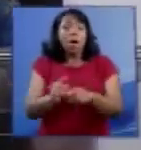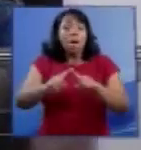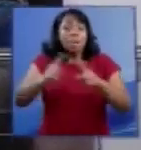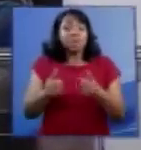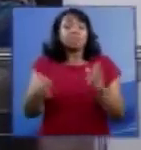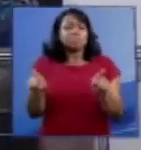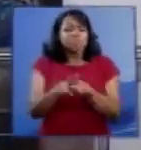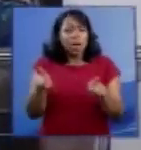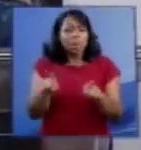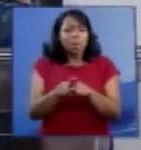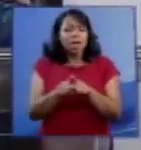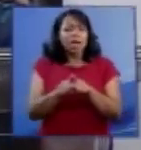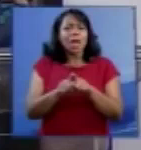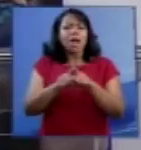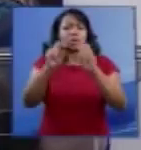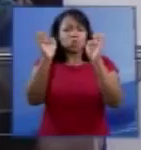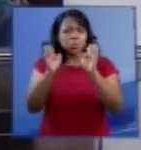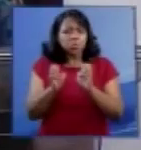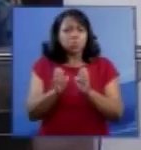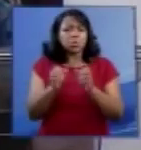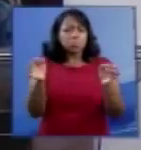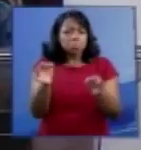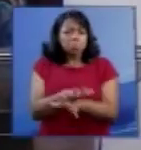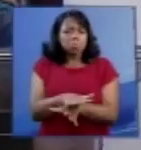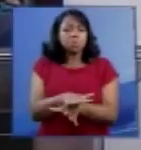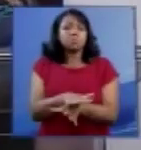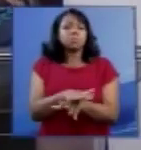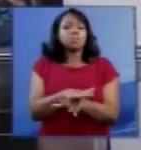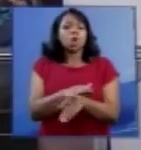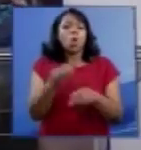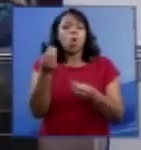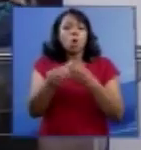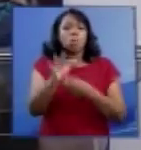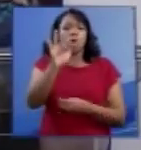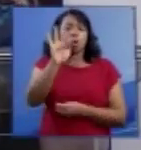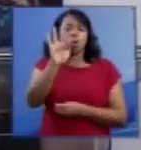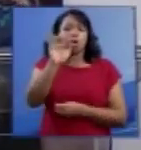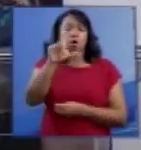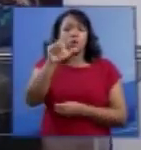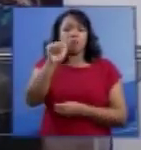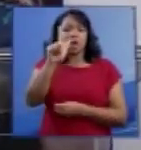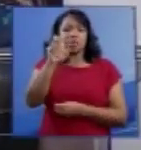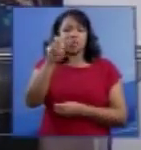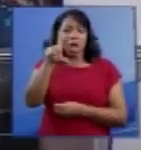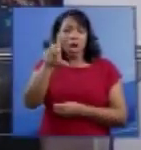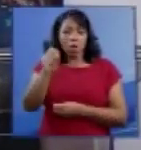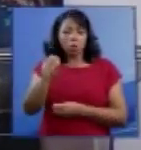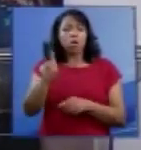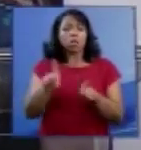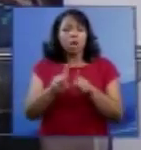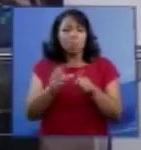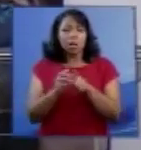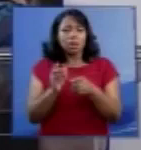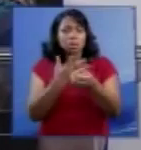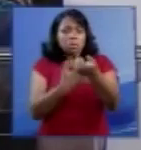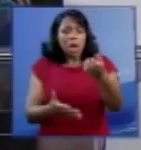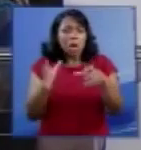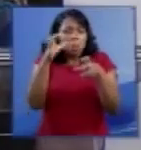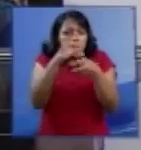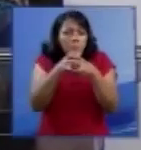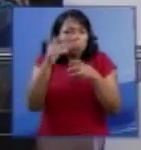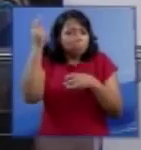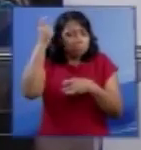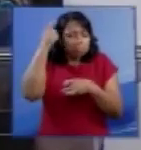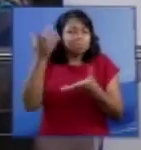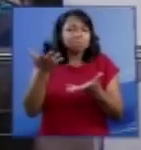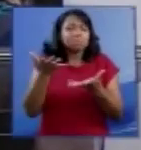as estruturas complexas. Por exemplo, o flagelo. Por exemplo, a coagulação sanguínea. Por